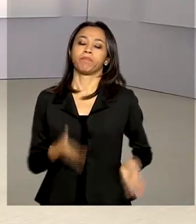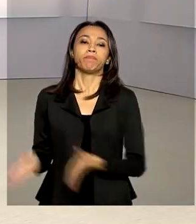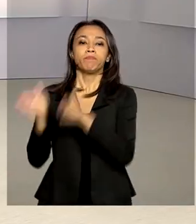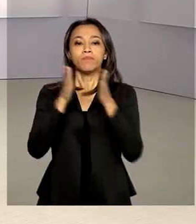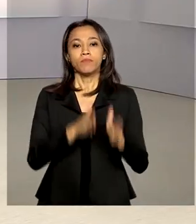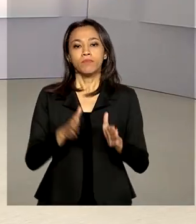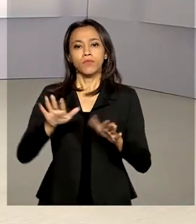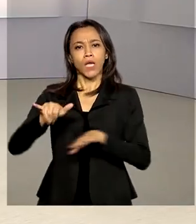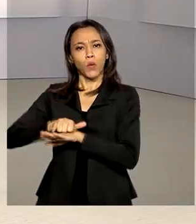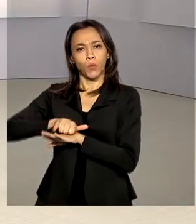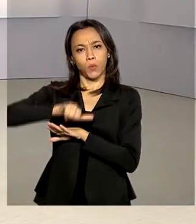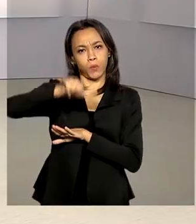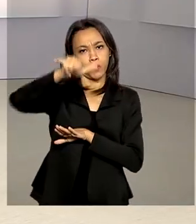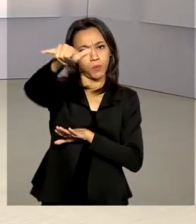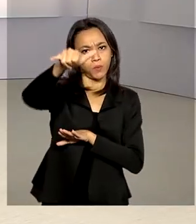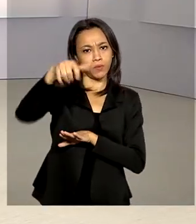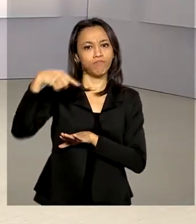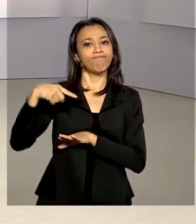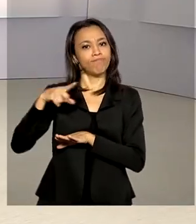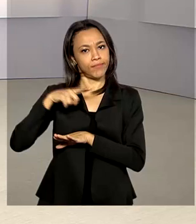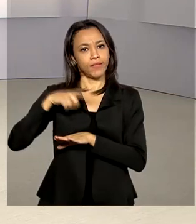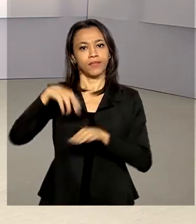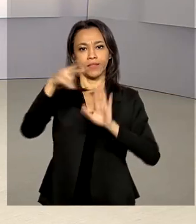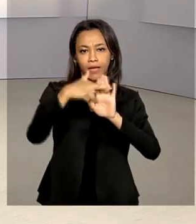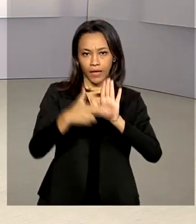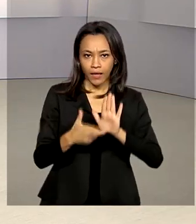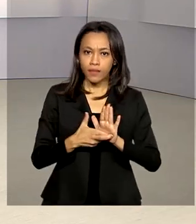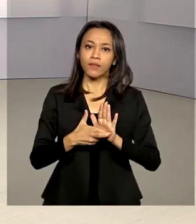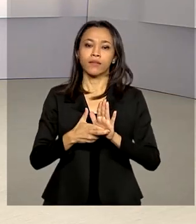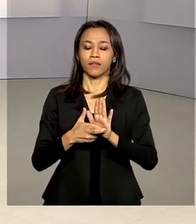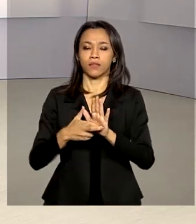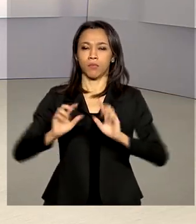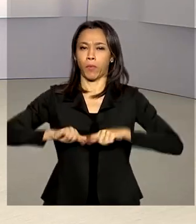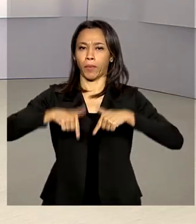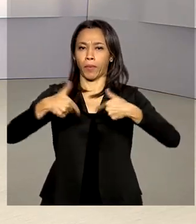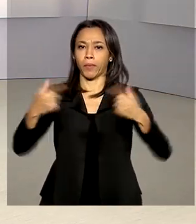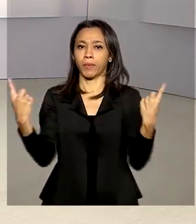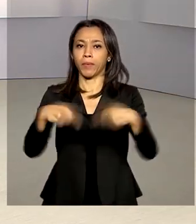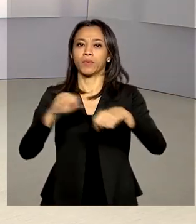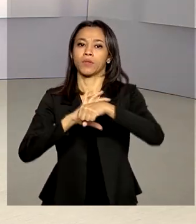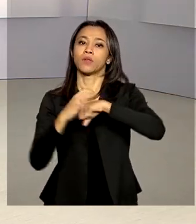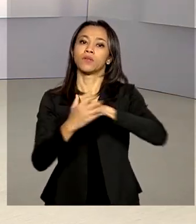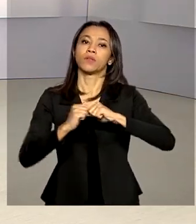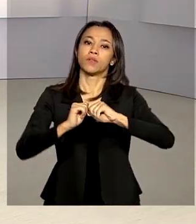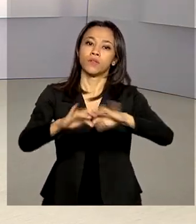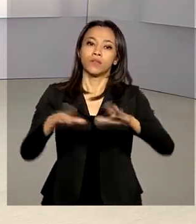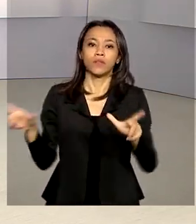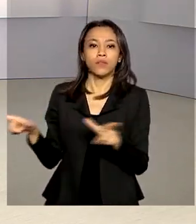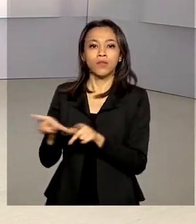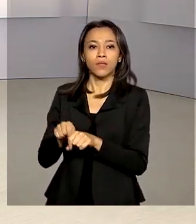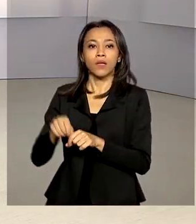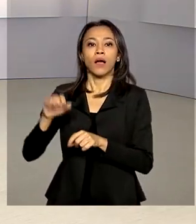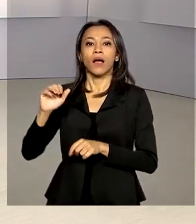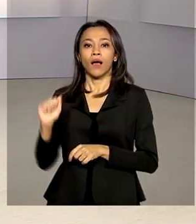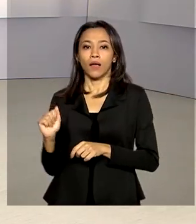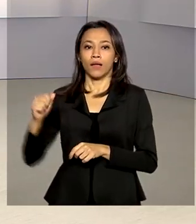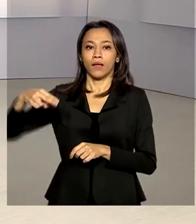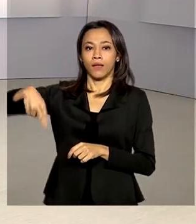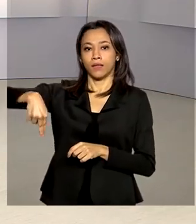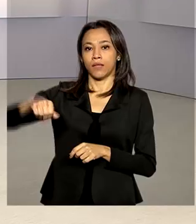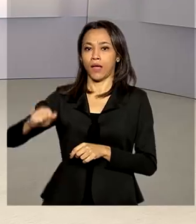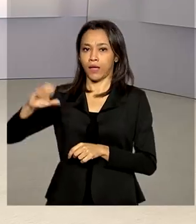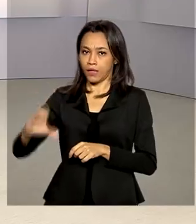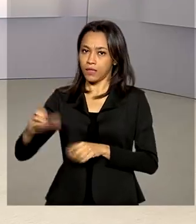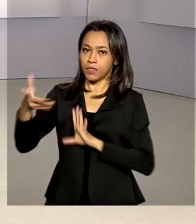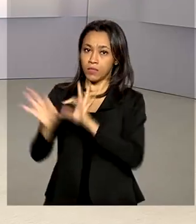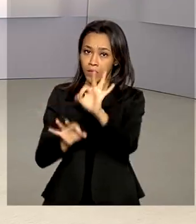Aeroportos e voos aplicam medidas contra a Covid-19. A Agência Nacional de Aviação Civil se prepara para a volta